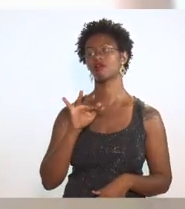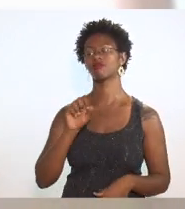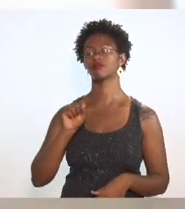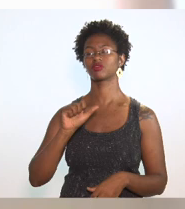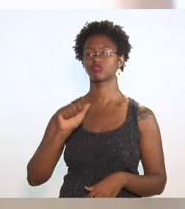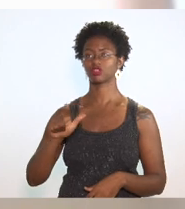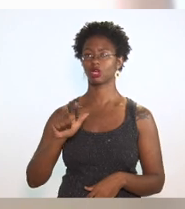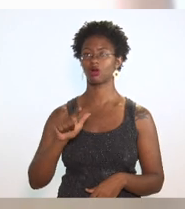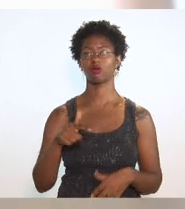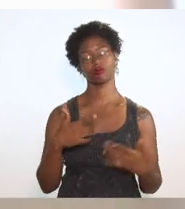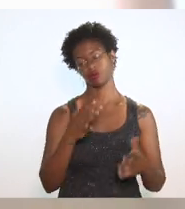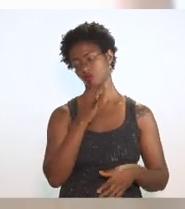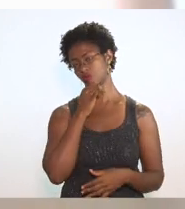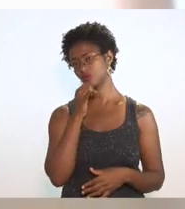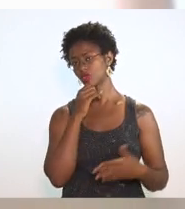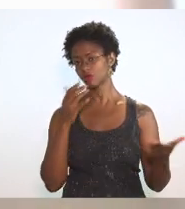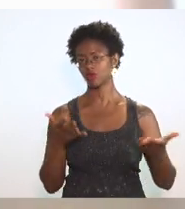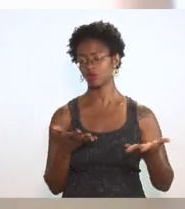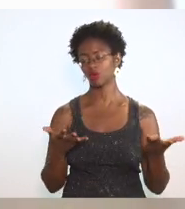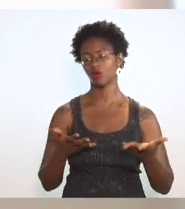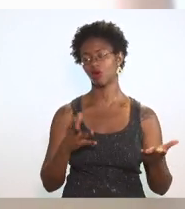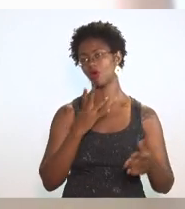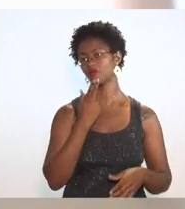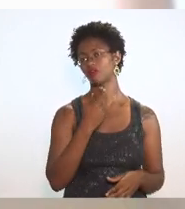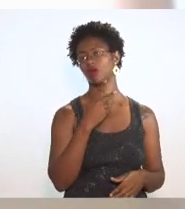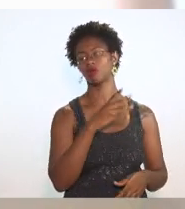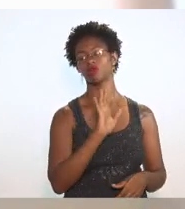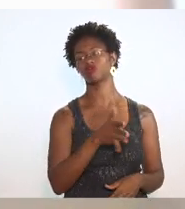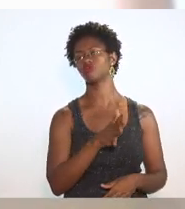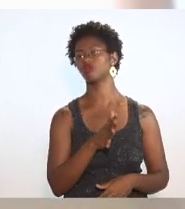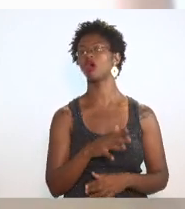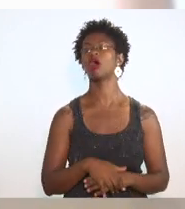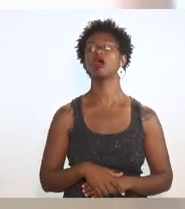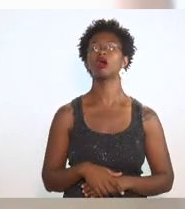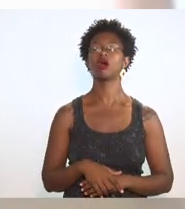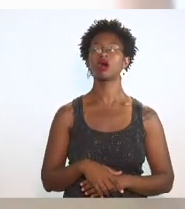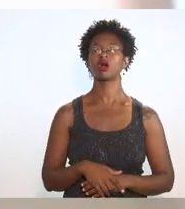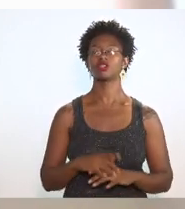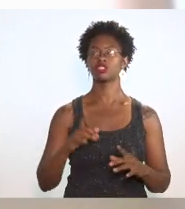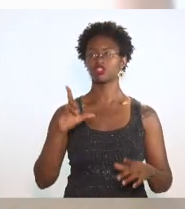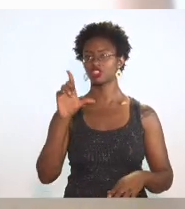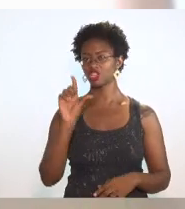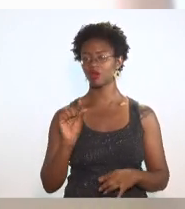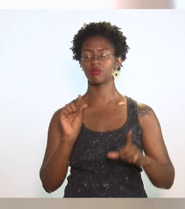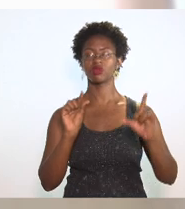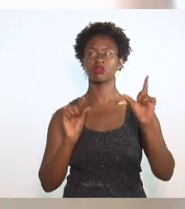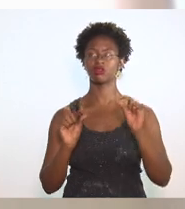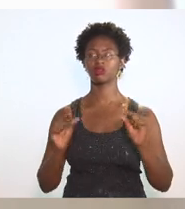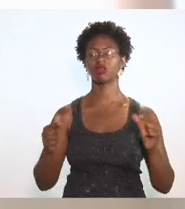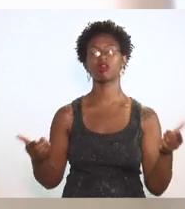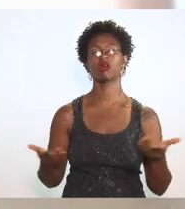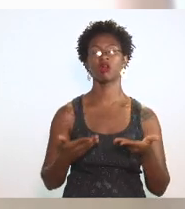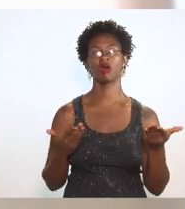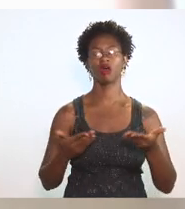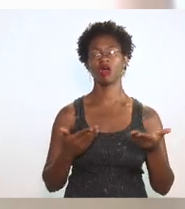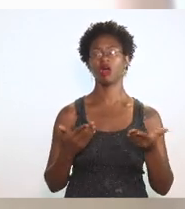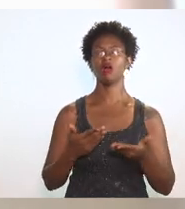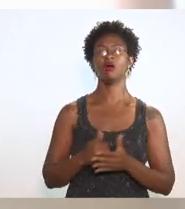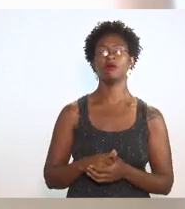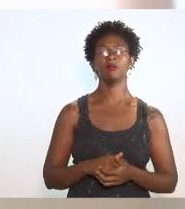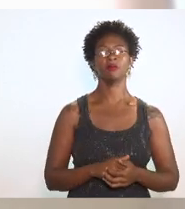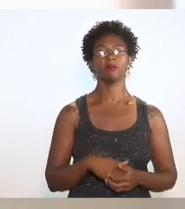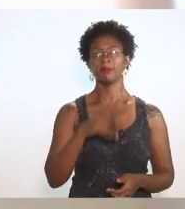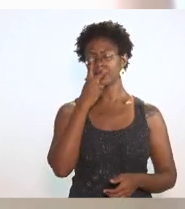contexto, por exemplo, como foi mencionado pelo doutor Rodrigo, que com a diminuição ou com a cola de minas a gente vai dar mais